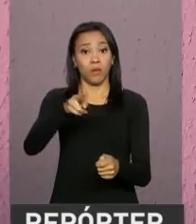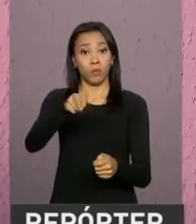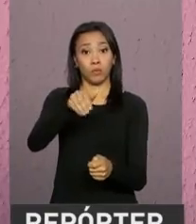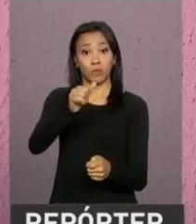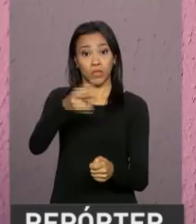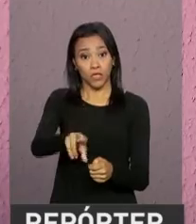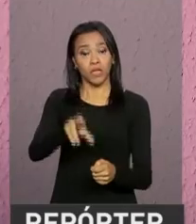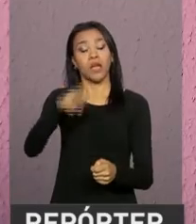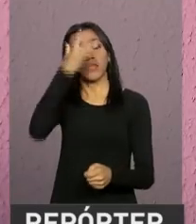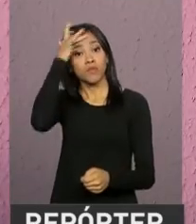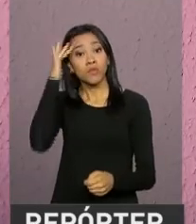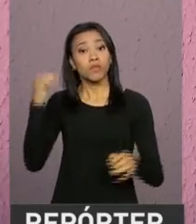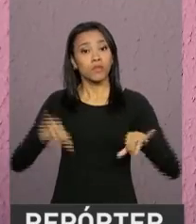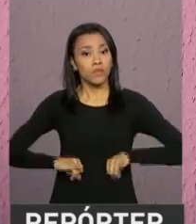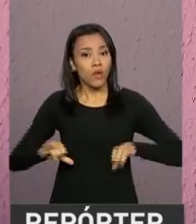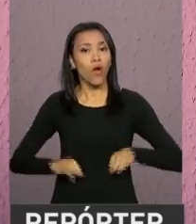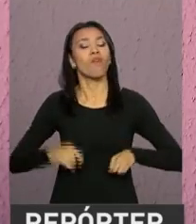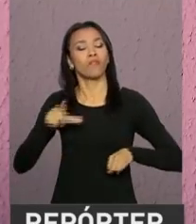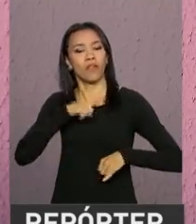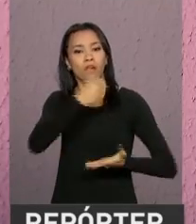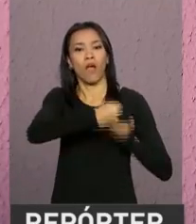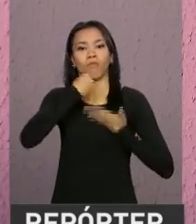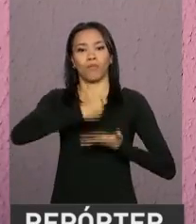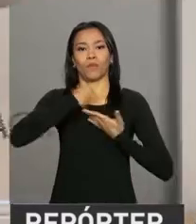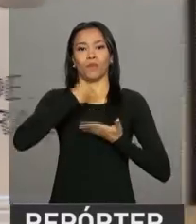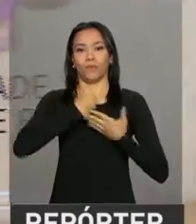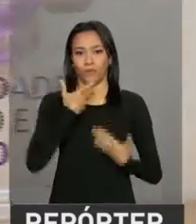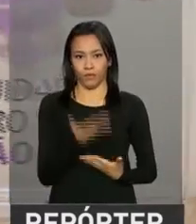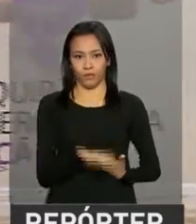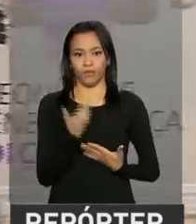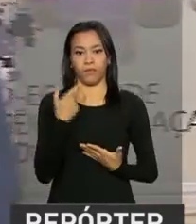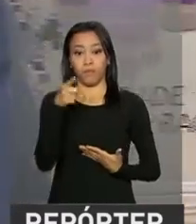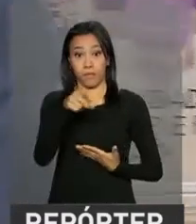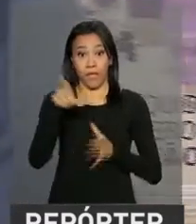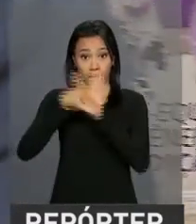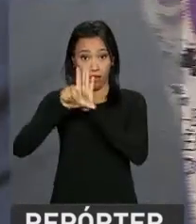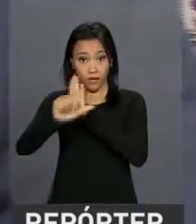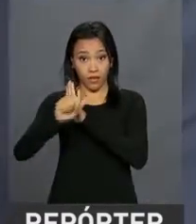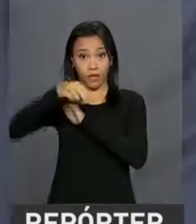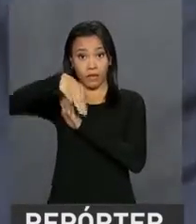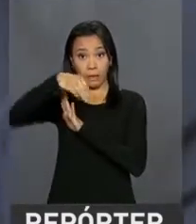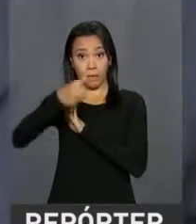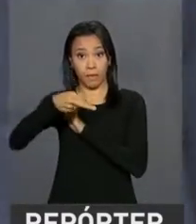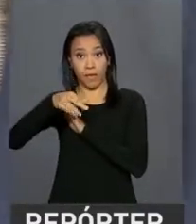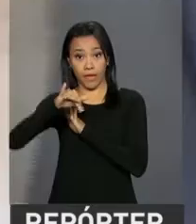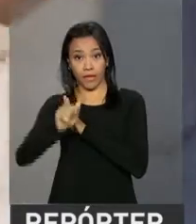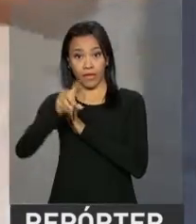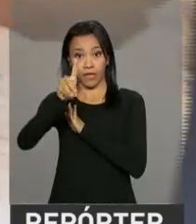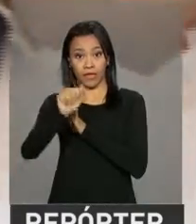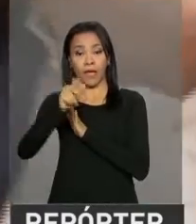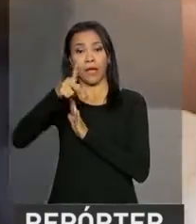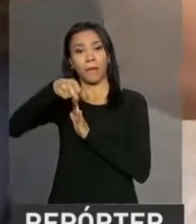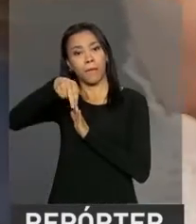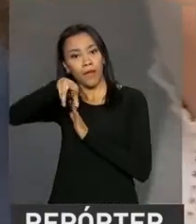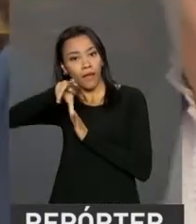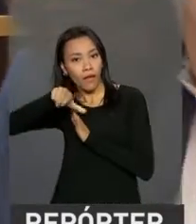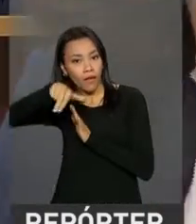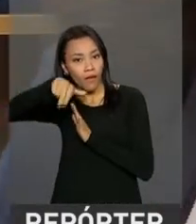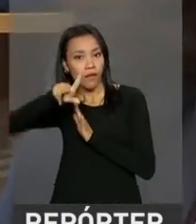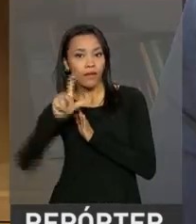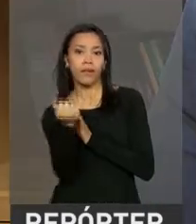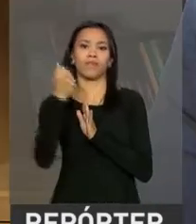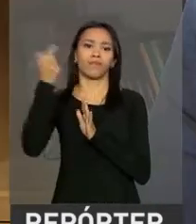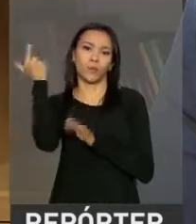ter mais apoio para denunciar e enfrentar a situação. A Lei Maria da Penha foi uma das principais responsáveis por esses